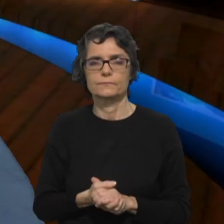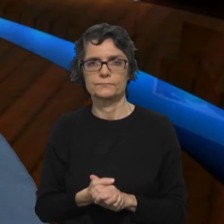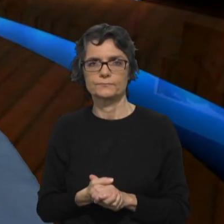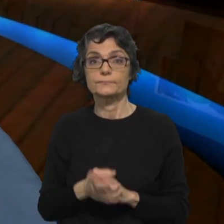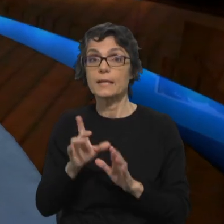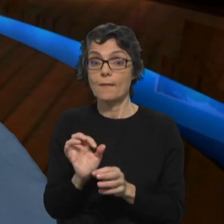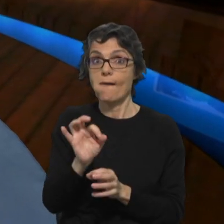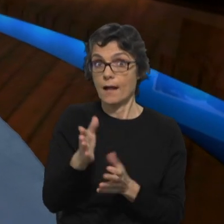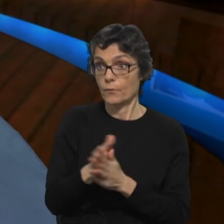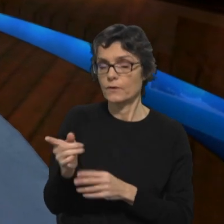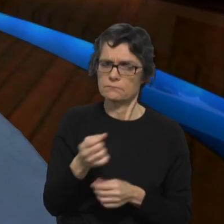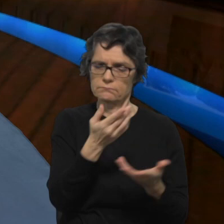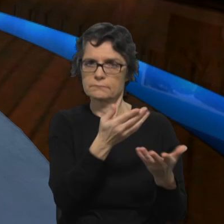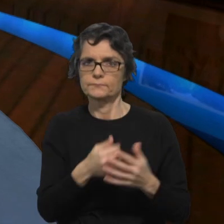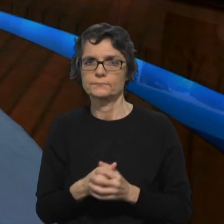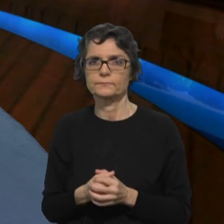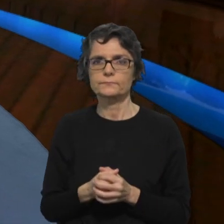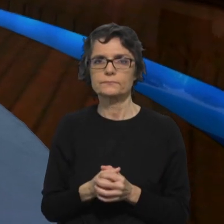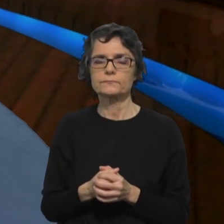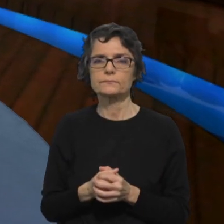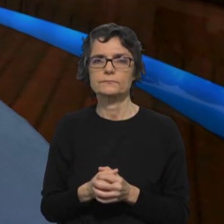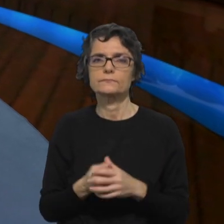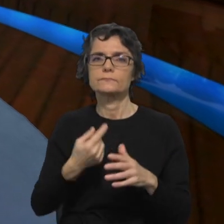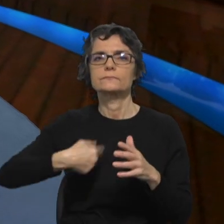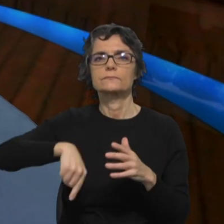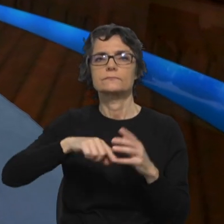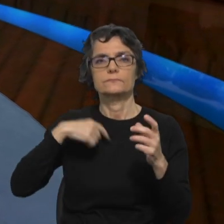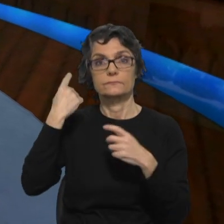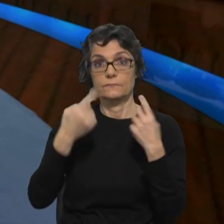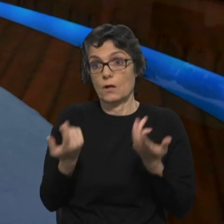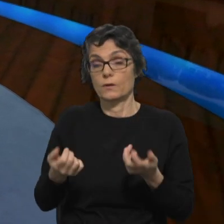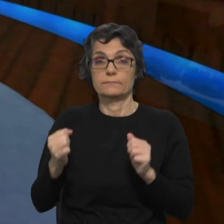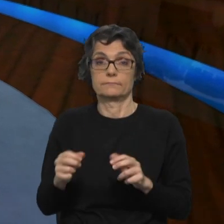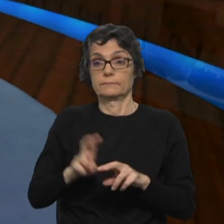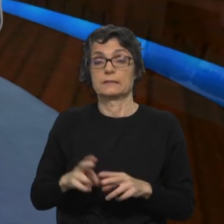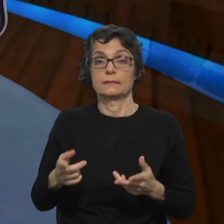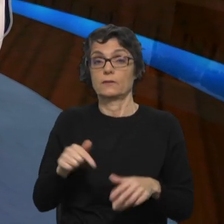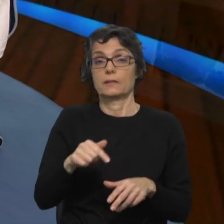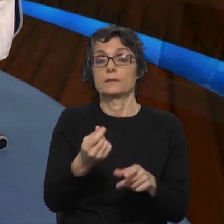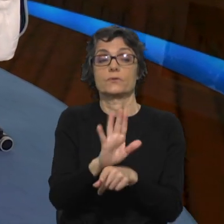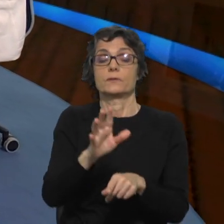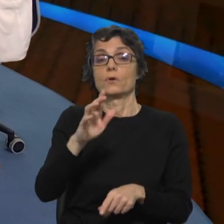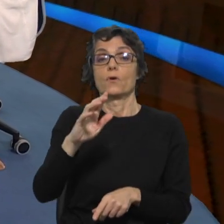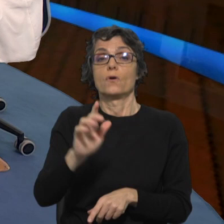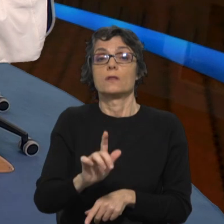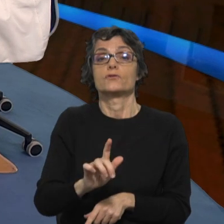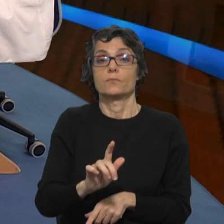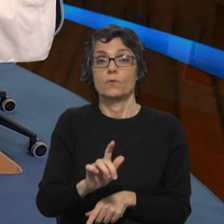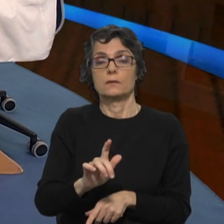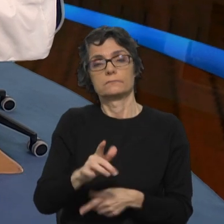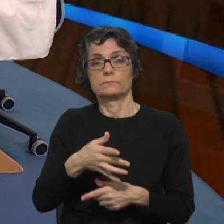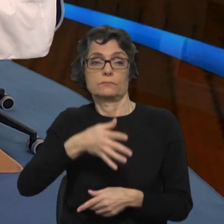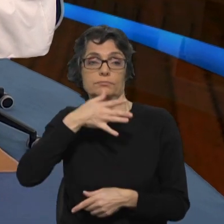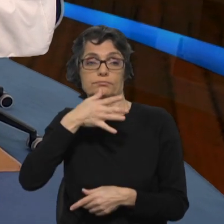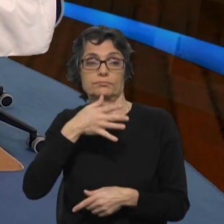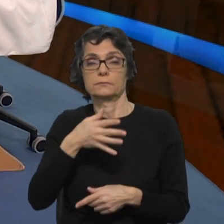me permites, também como é que nós pensamos, porque nós estamos aqui sentados em Lisboa, vamos dizer isto, mais ou menos